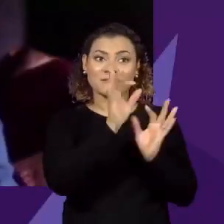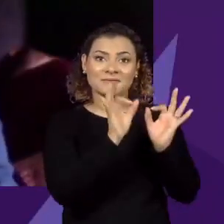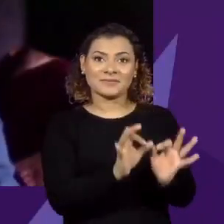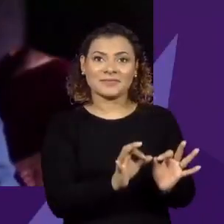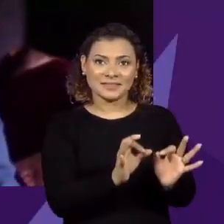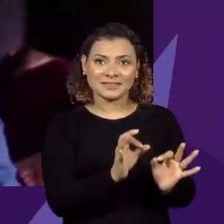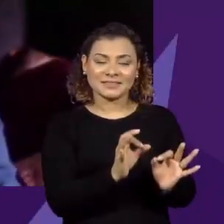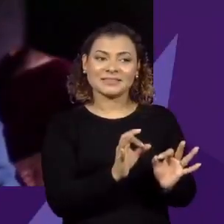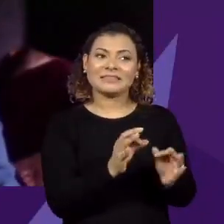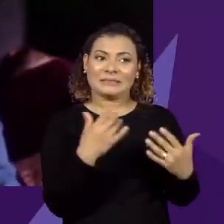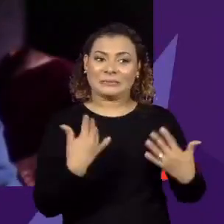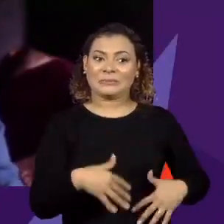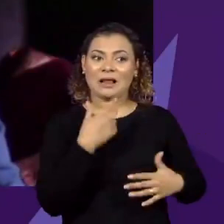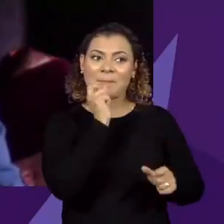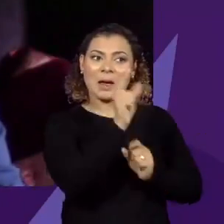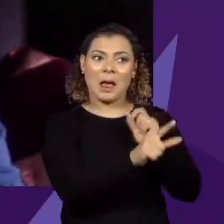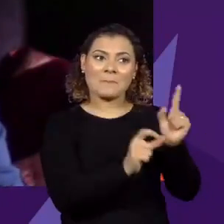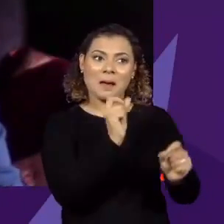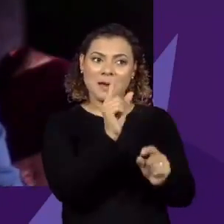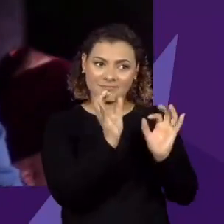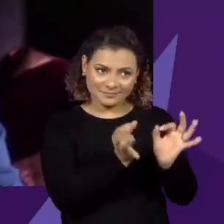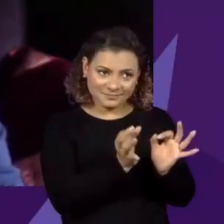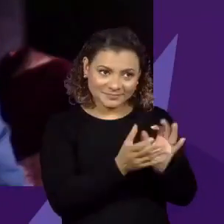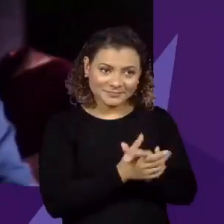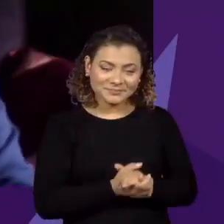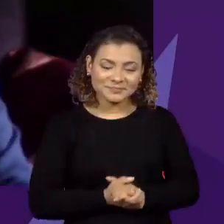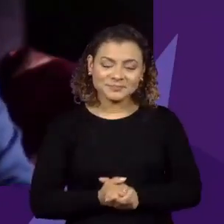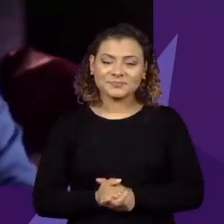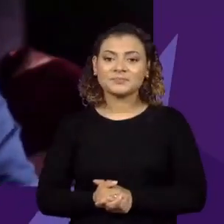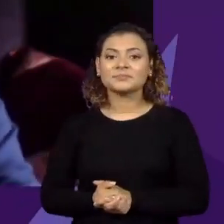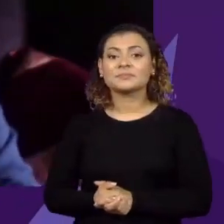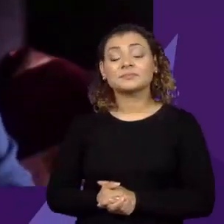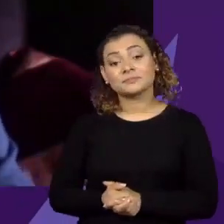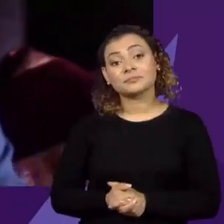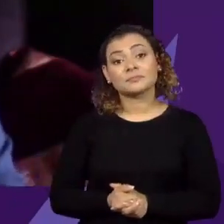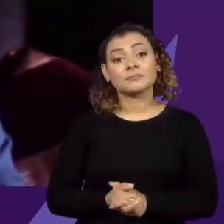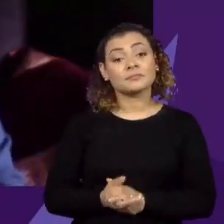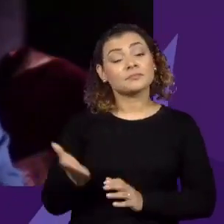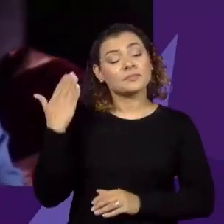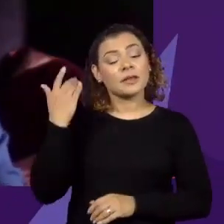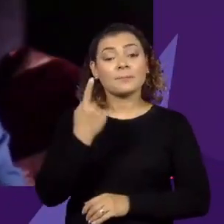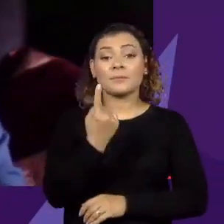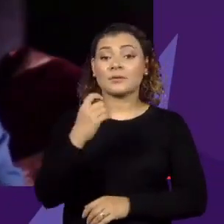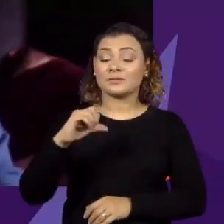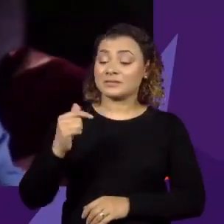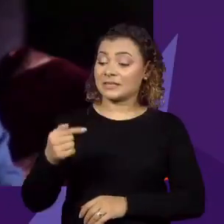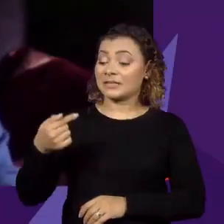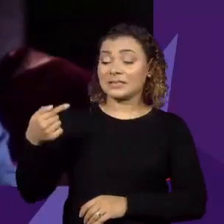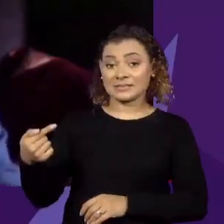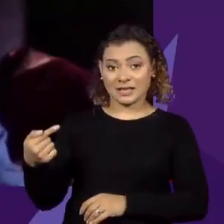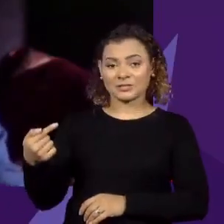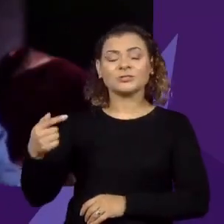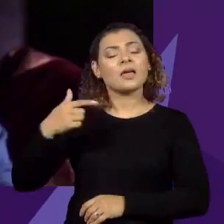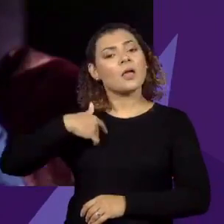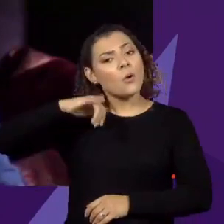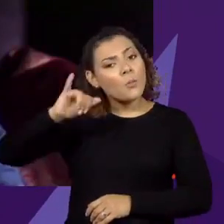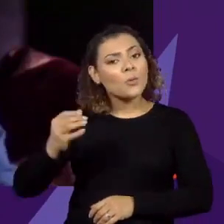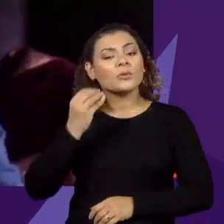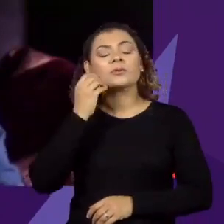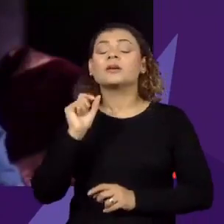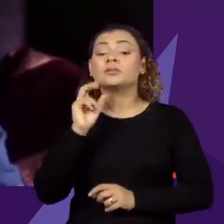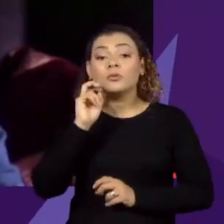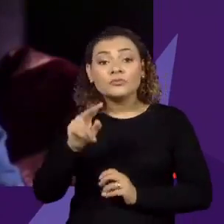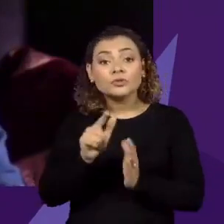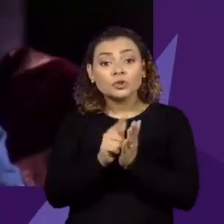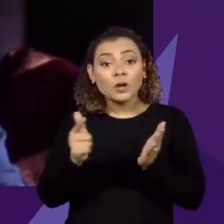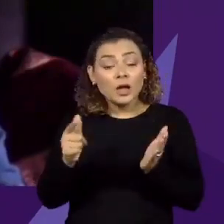pegou aí para Cristo, não foi isso, Odair? Olha, isso foi em 77 e eu na oportunidade vi através